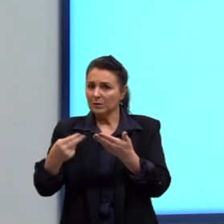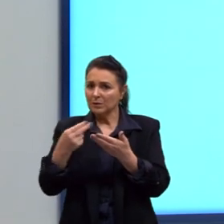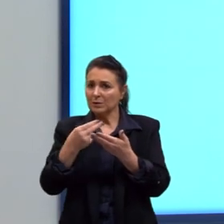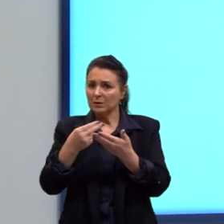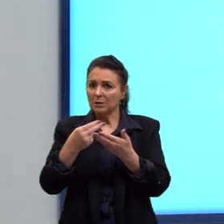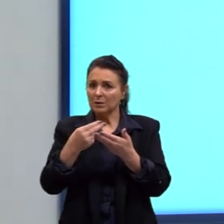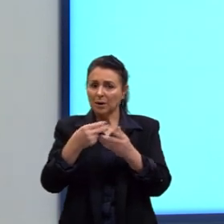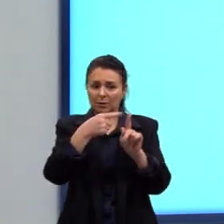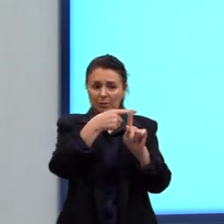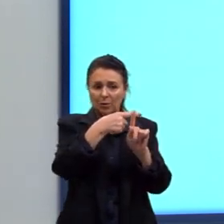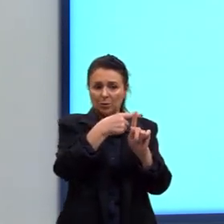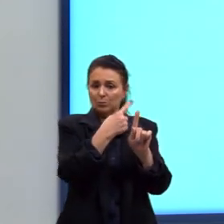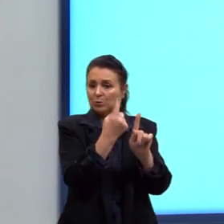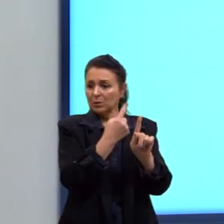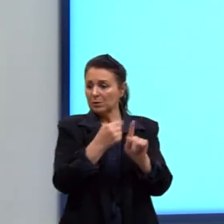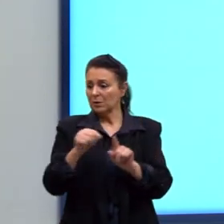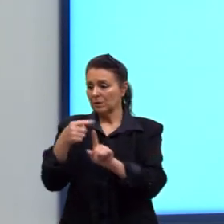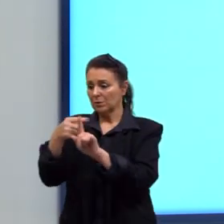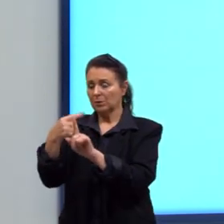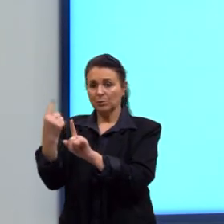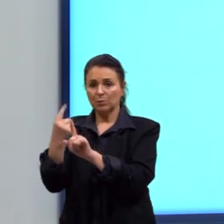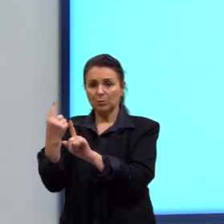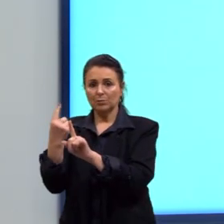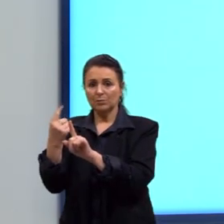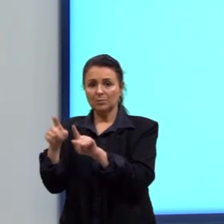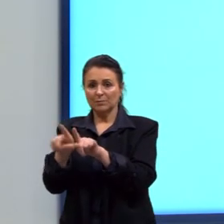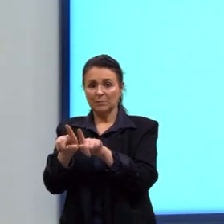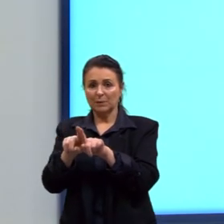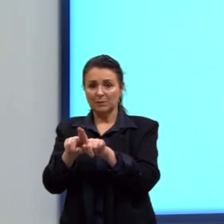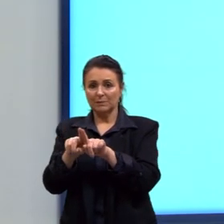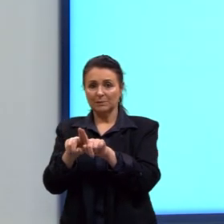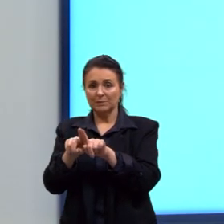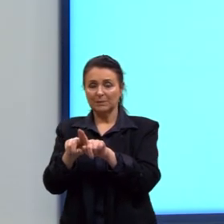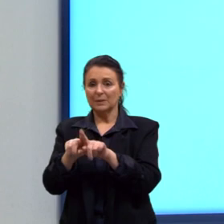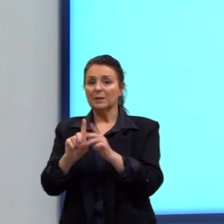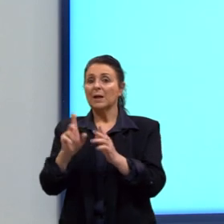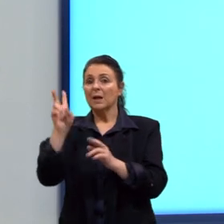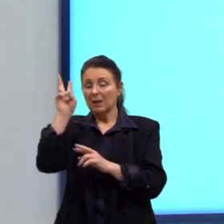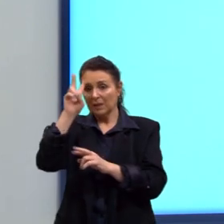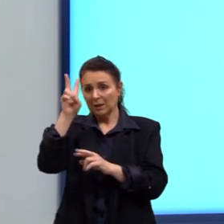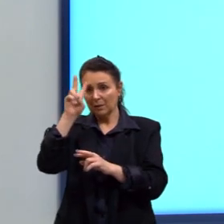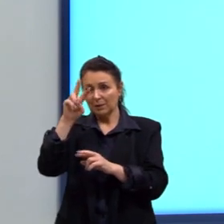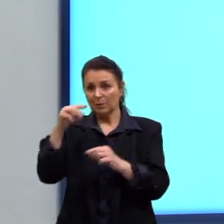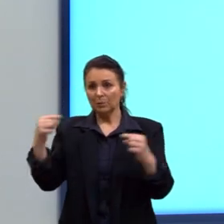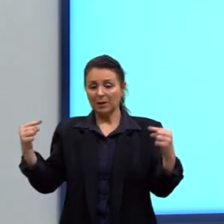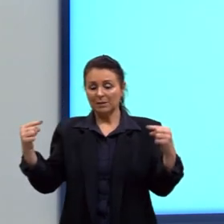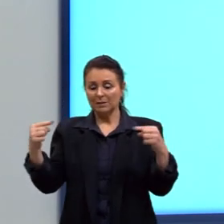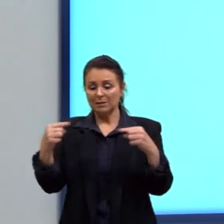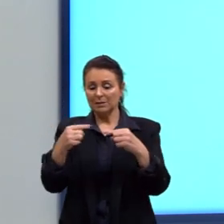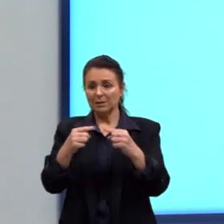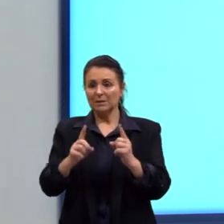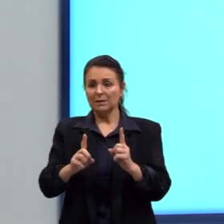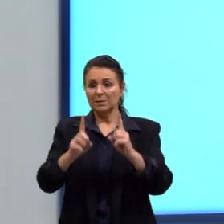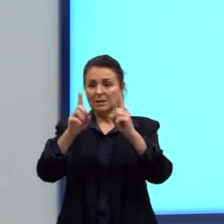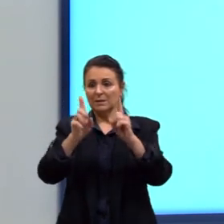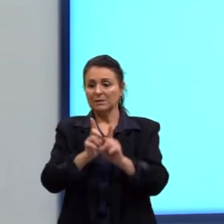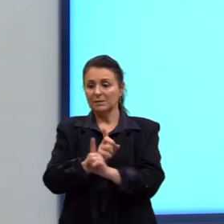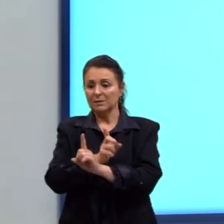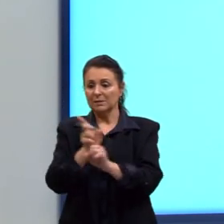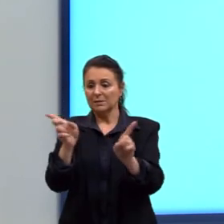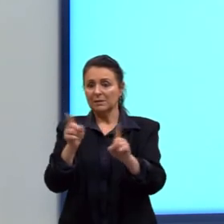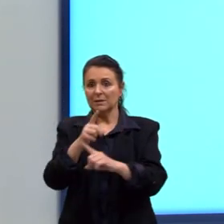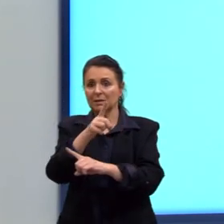isoladamente, e vou desenhar a outra como se fosse também isoladamente. Lembrando que essas linhas, elas são, de certa forma,